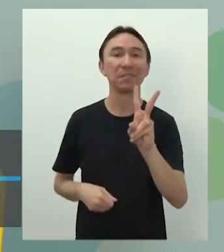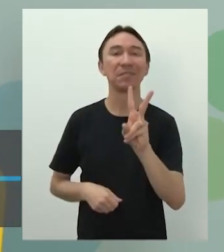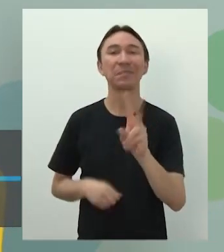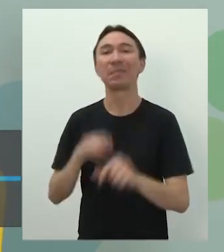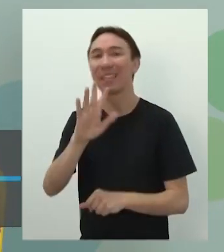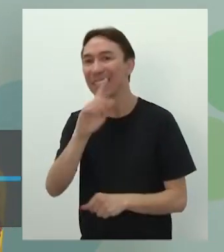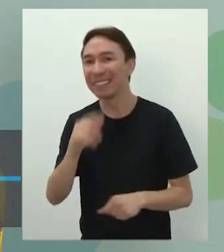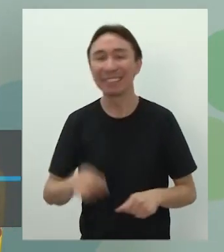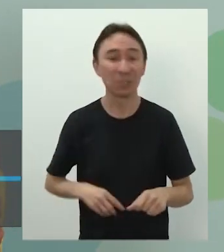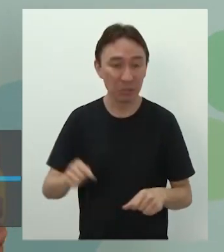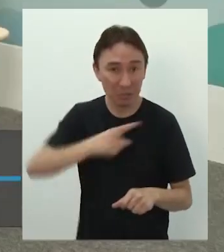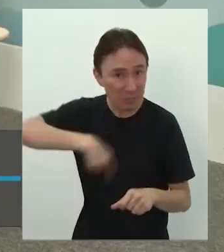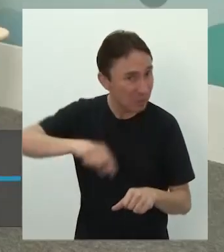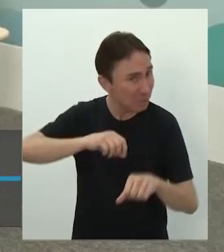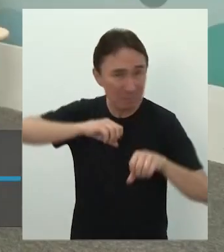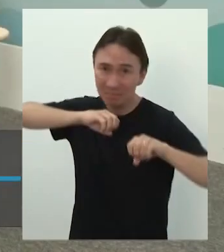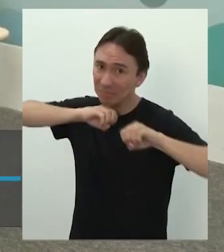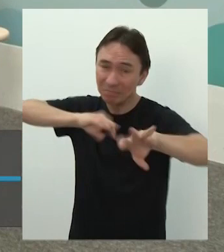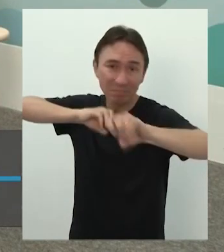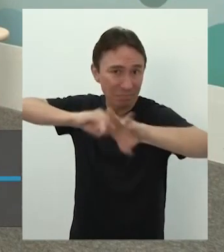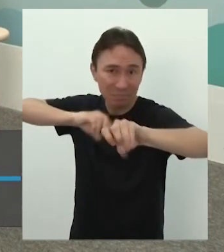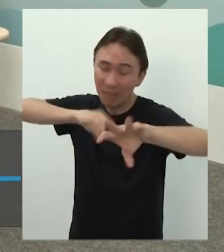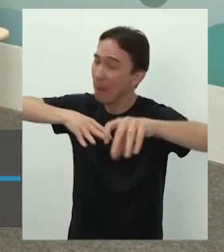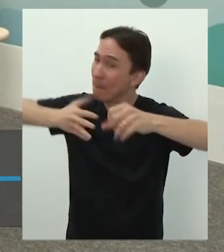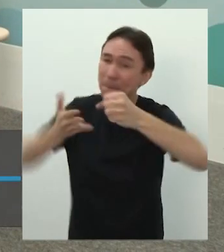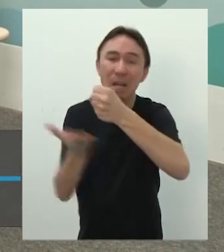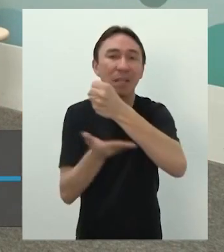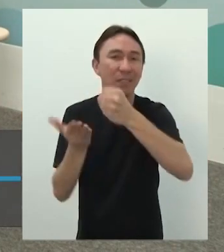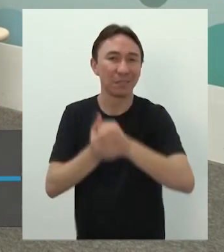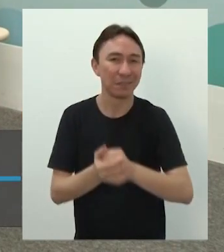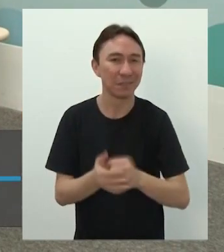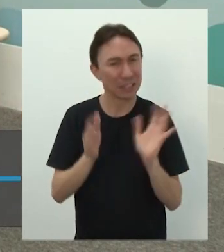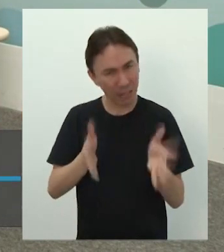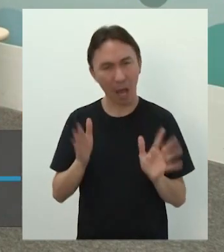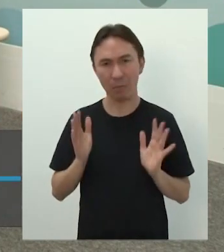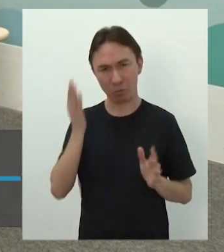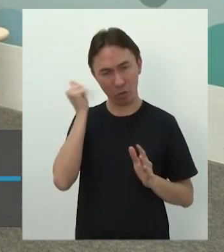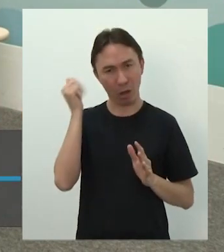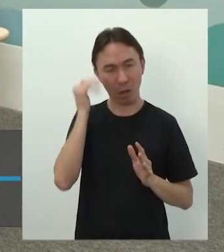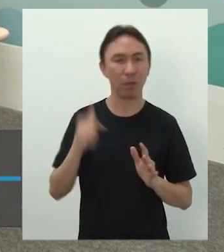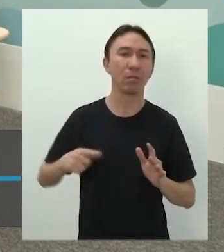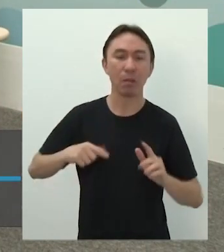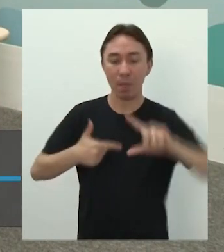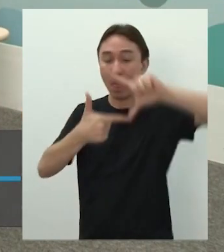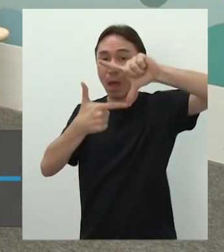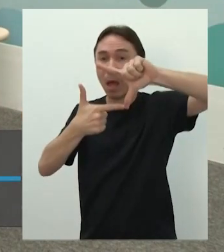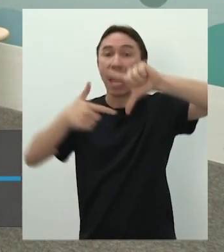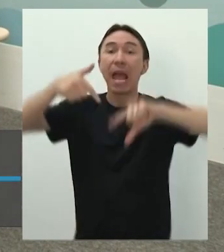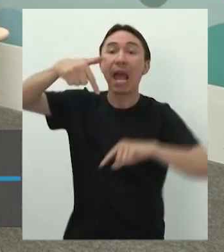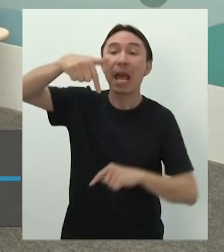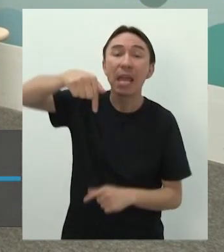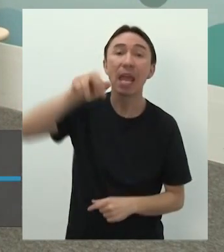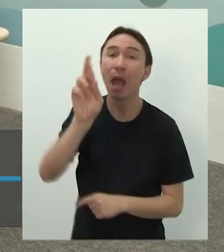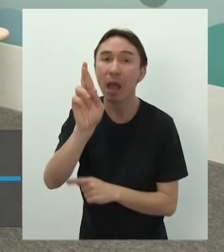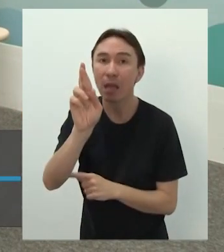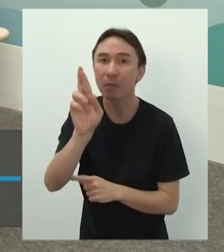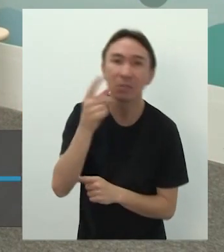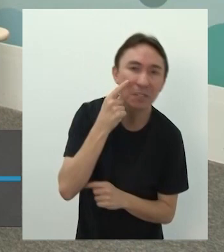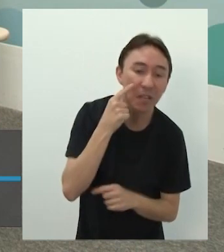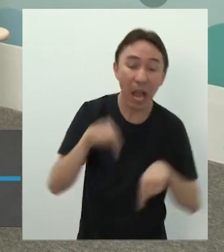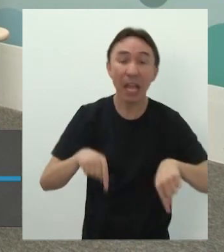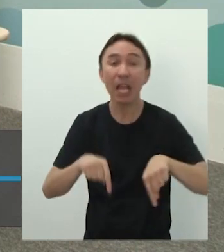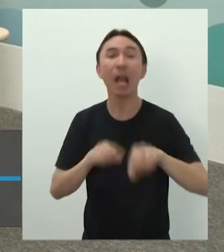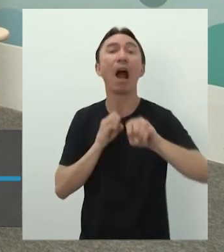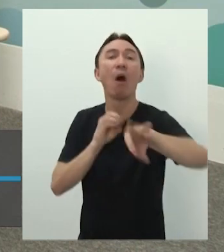pra vocês. Como vocês sabem, já agora a gente tem o QR Code, que vai ficar aí no final, pra vocês contarem pra gente o achou da aula, que